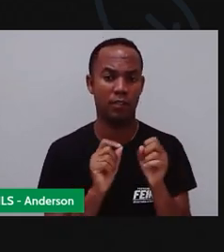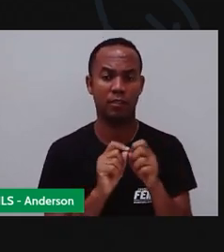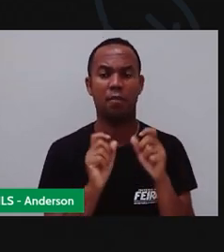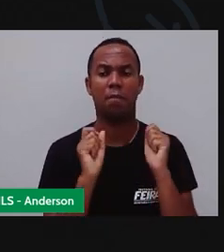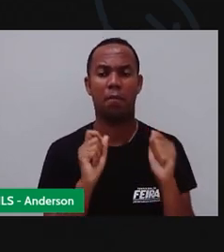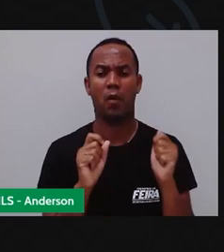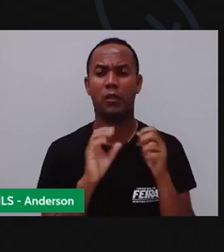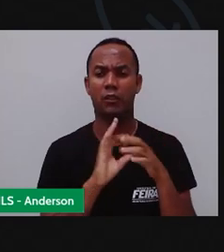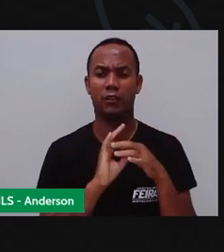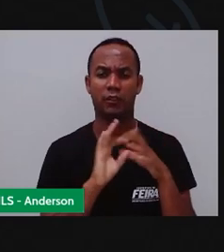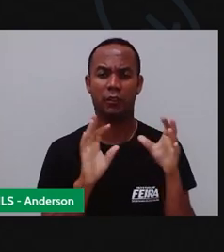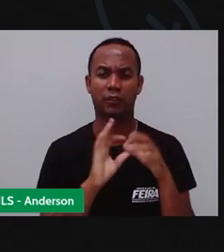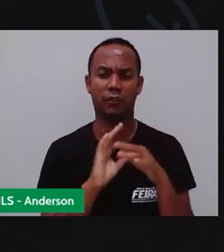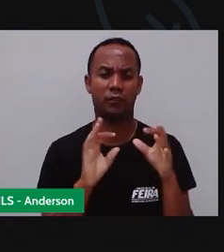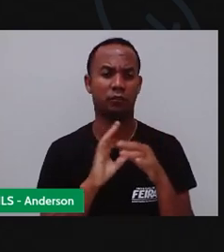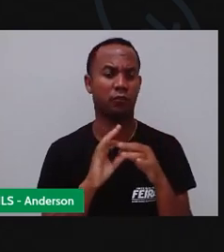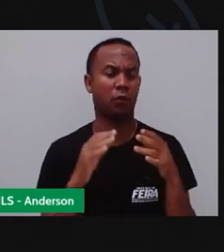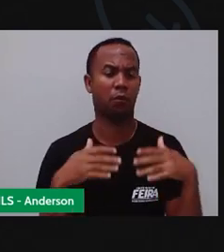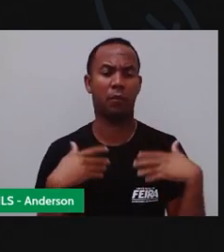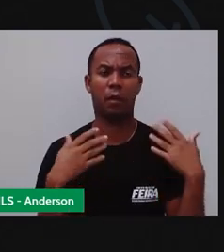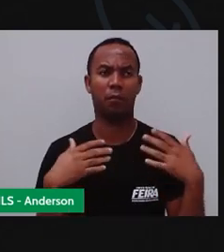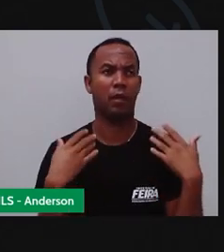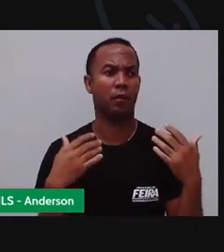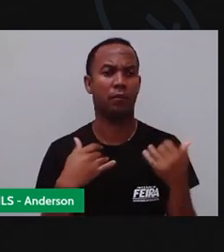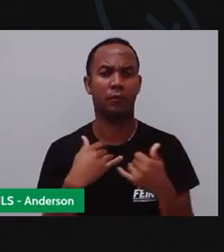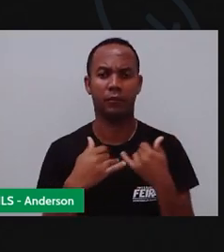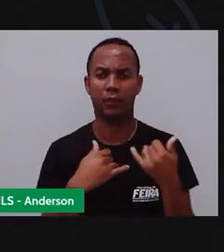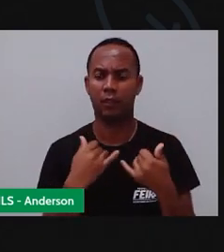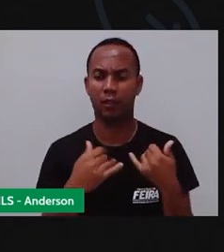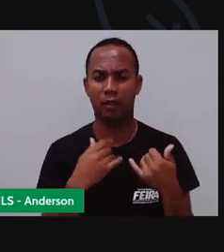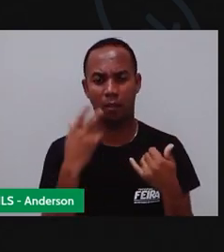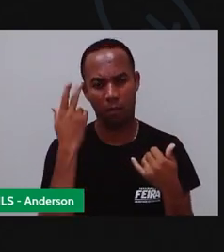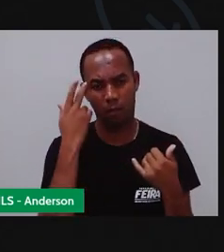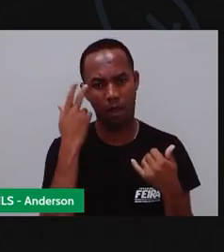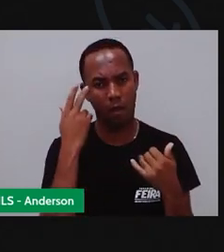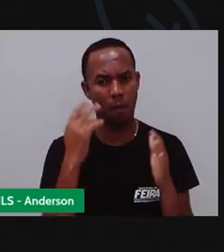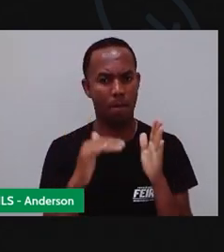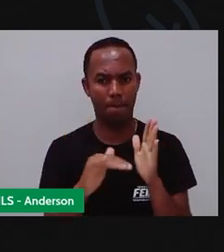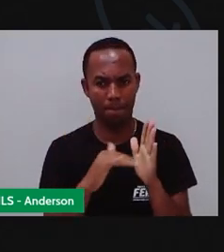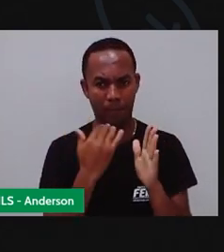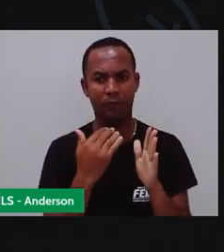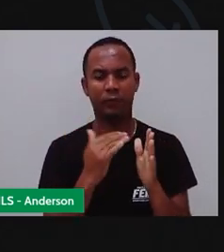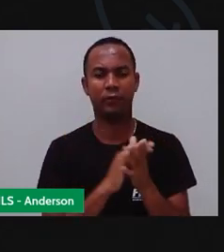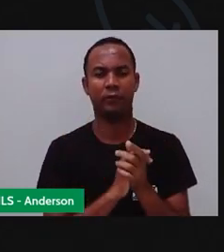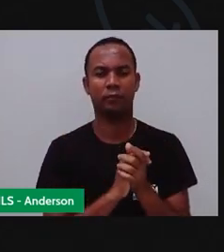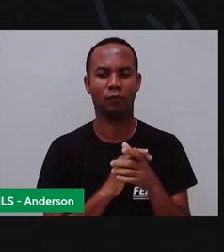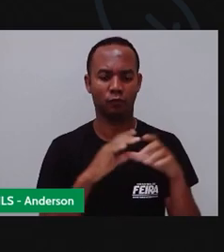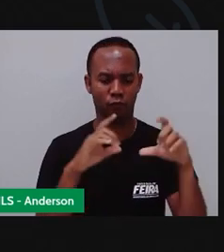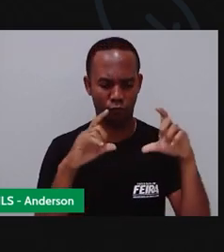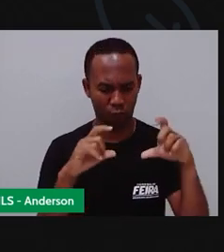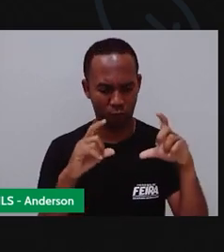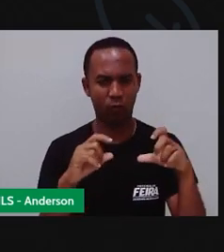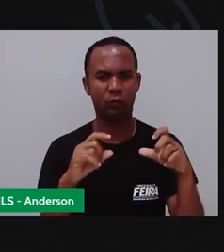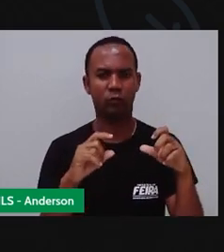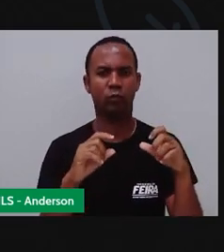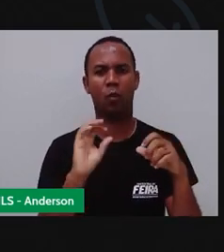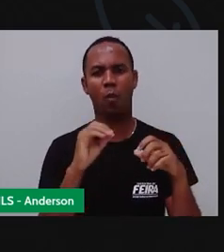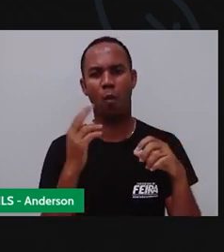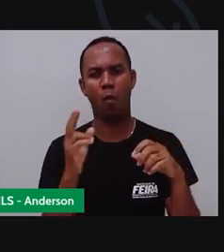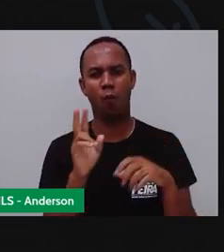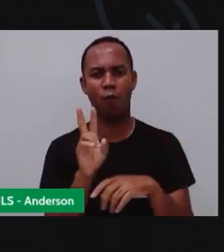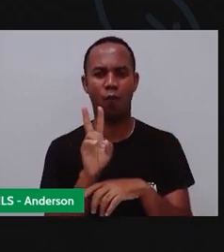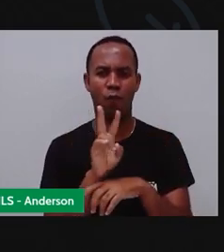divirtam aí esses dias, né? Fazendo essa maquete E manda pra gente aqui Tira uma foto Faz um vídeo